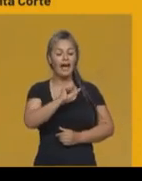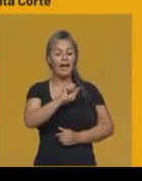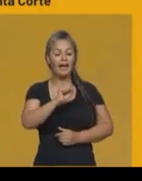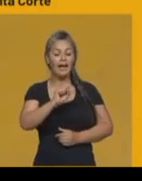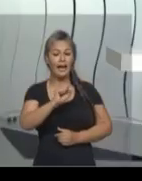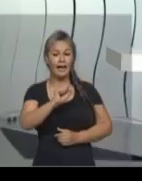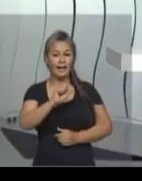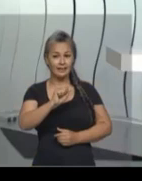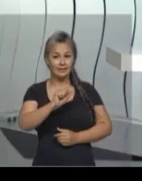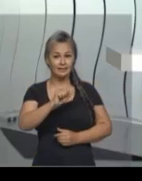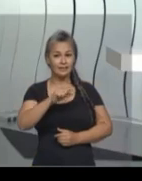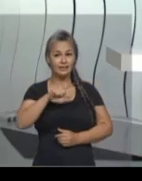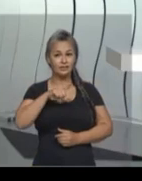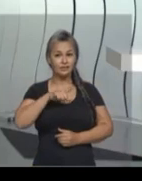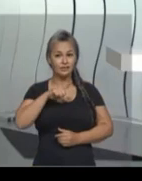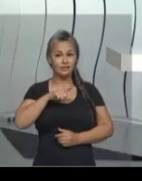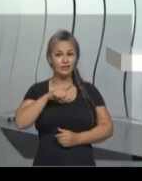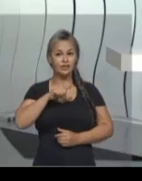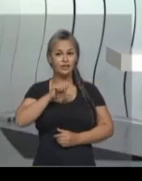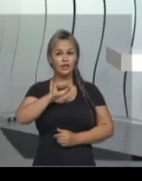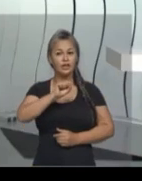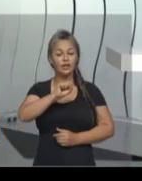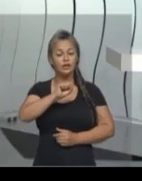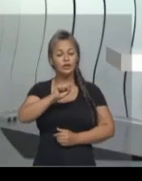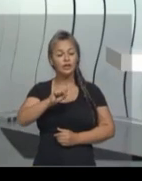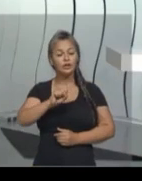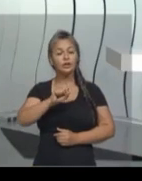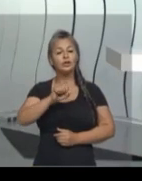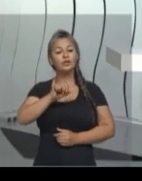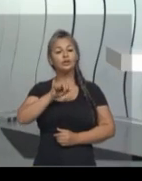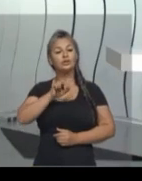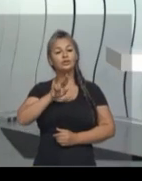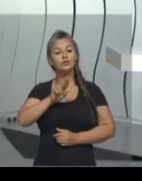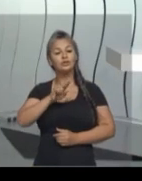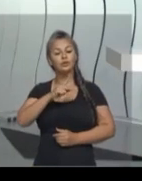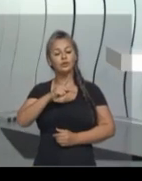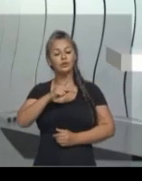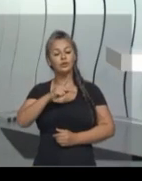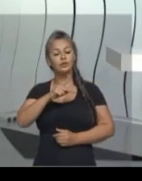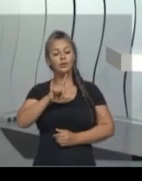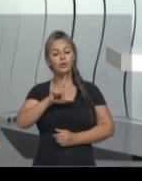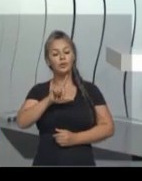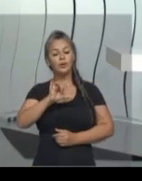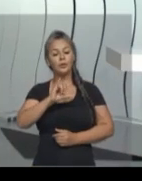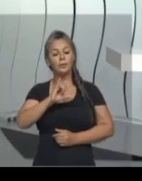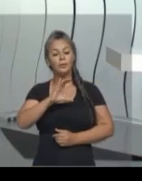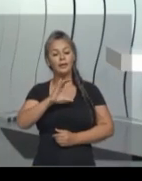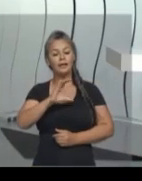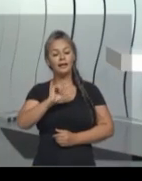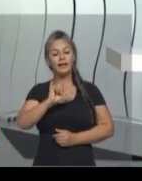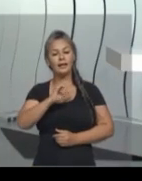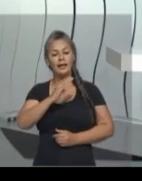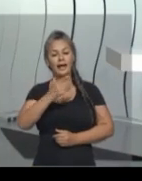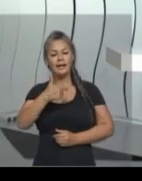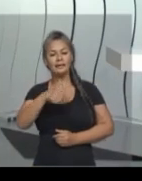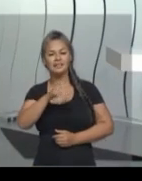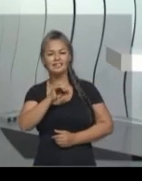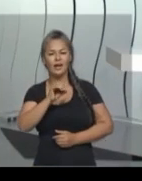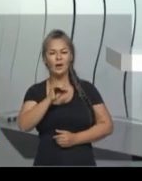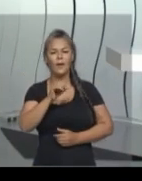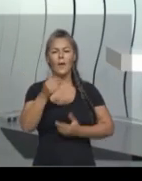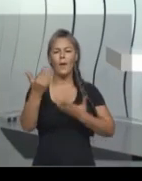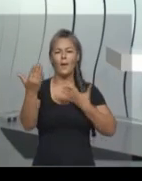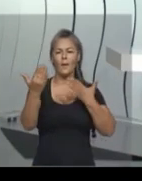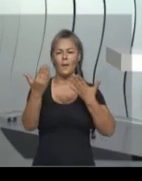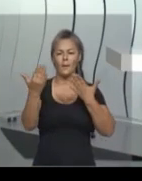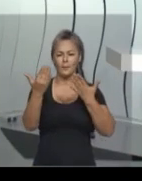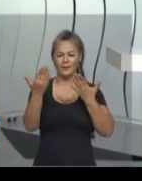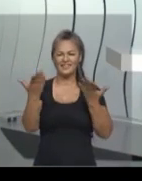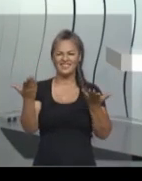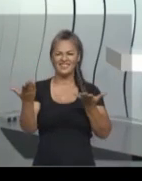Para você entender a importância dessa Casa de Suplicação para o Brasil da época.